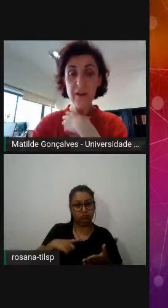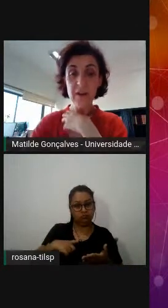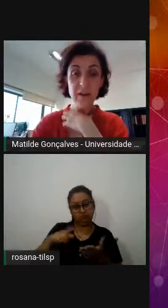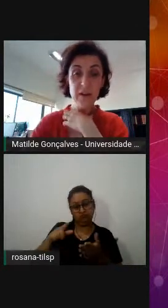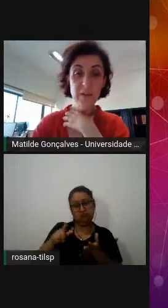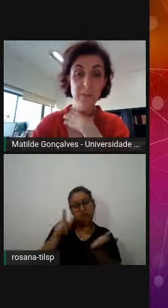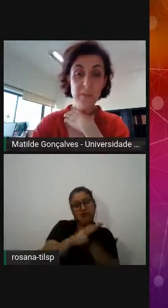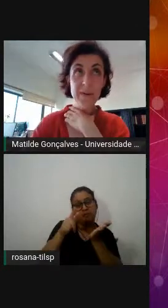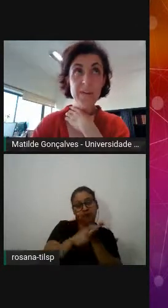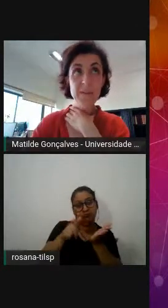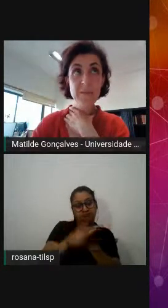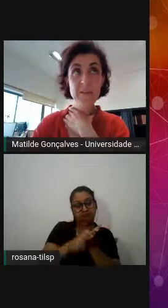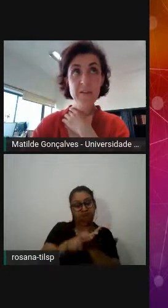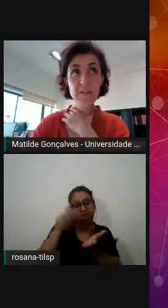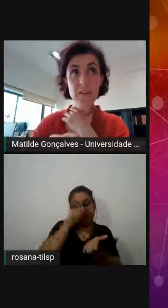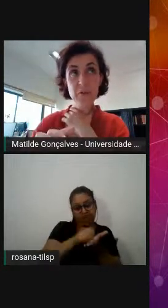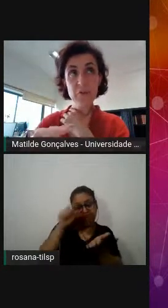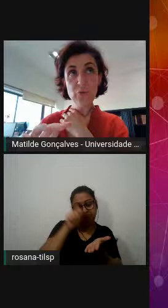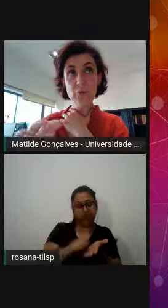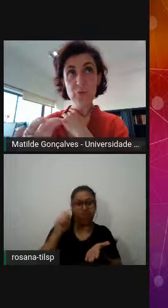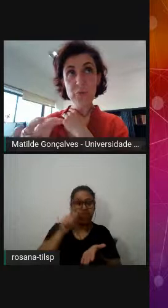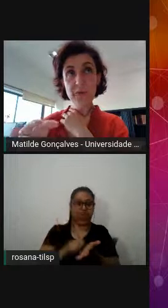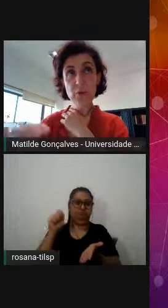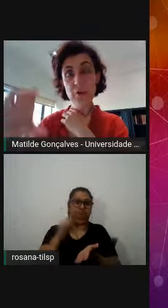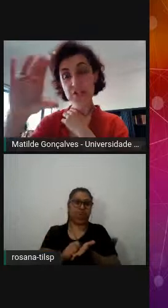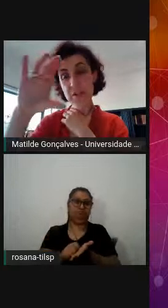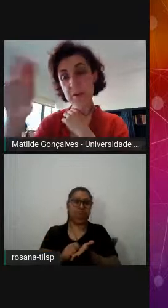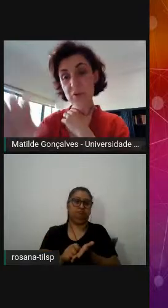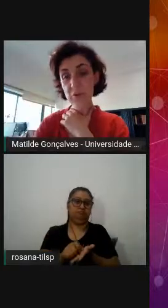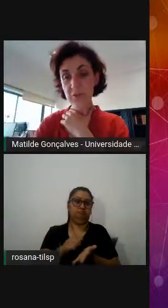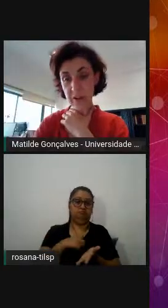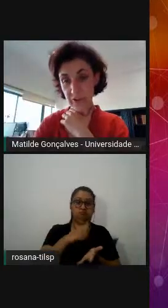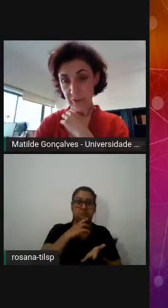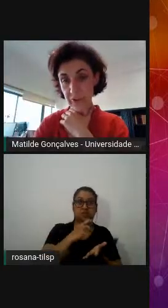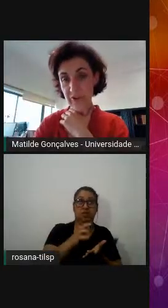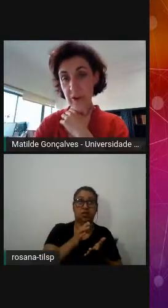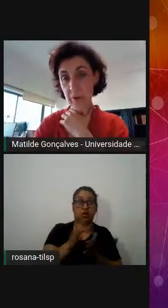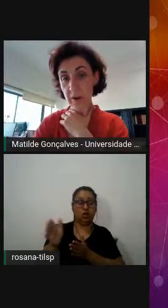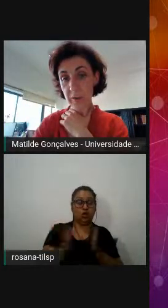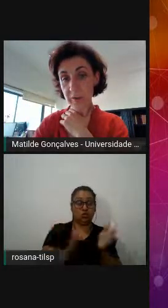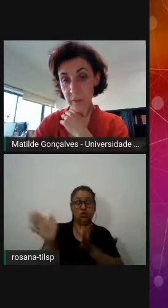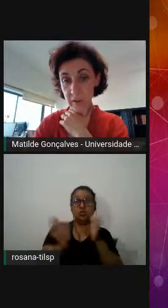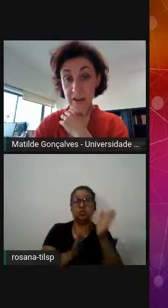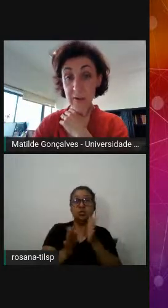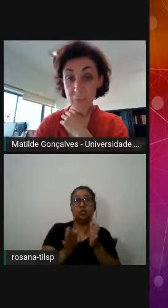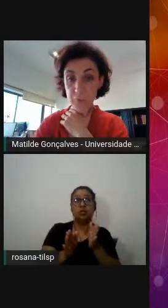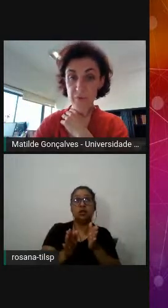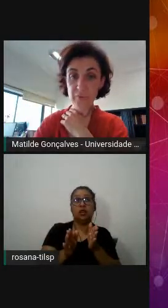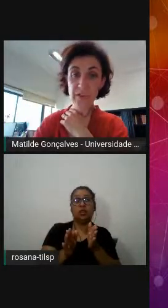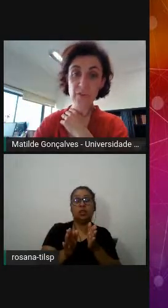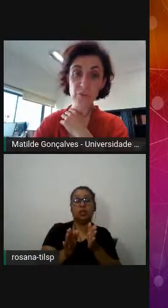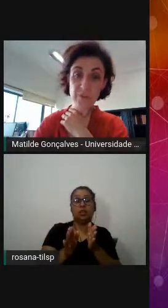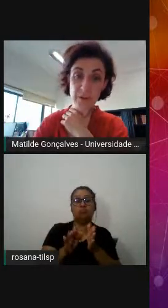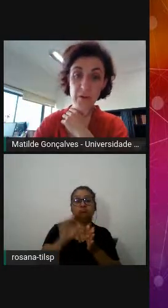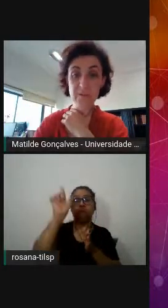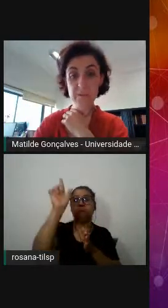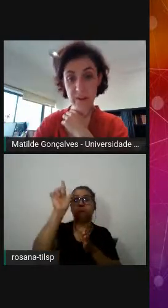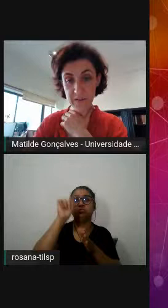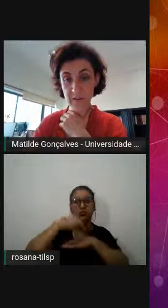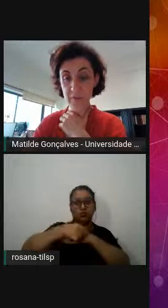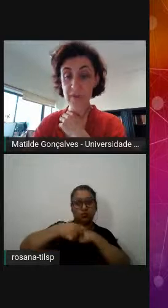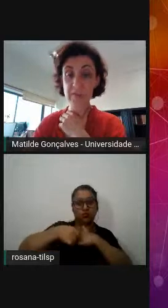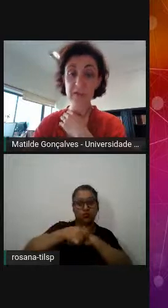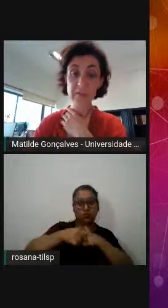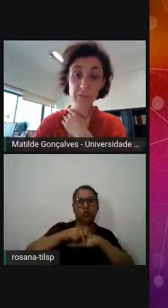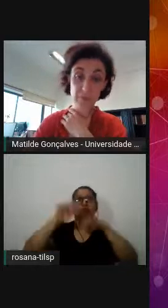que basicamente esses cartões correspondiam aos segmentos do texto ou seja qual era a fonte do texto o título as